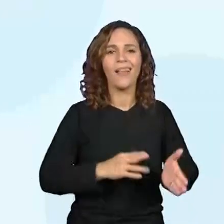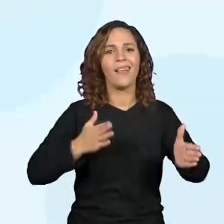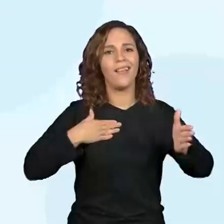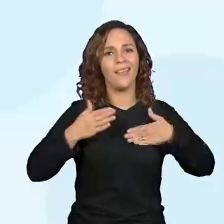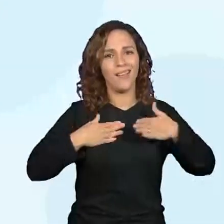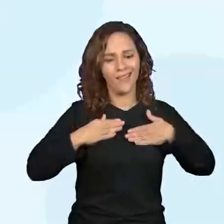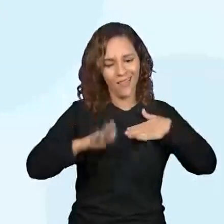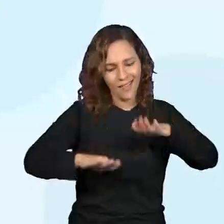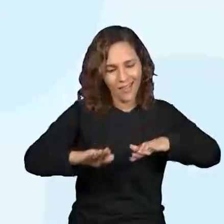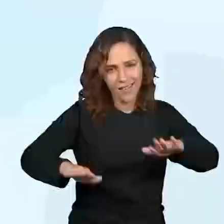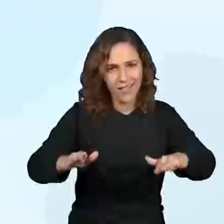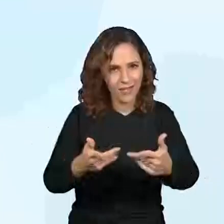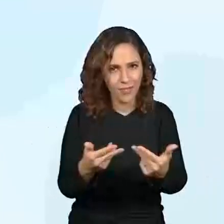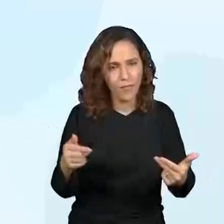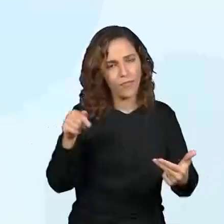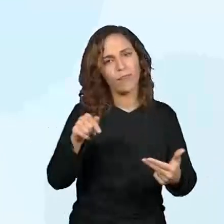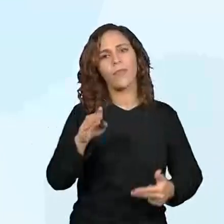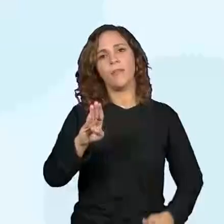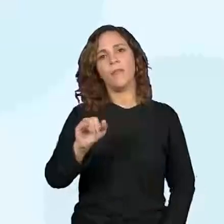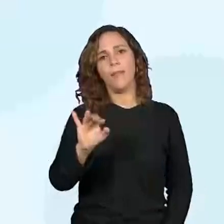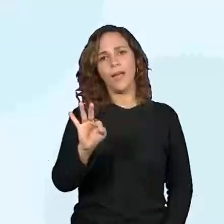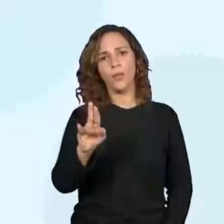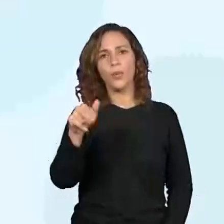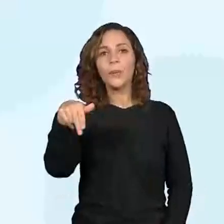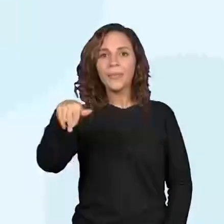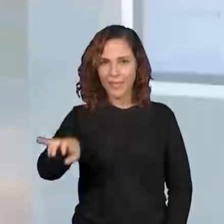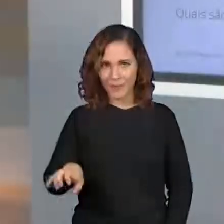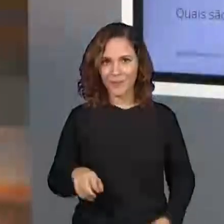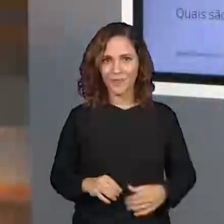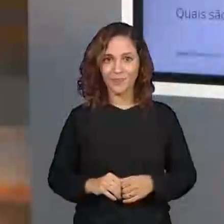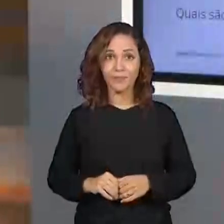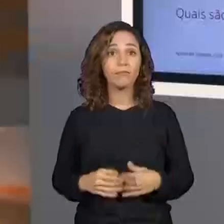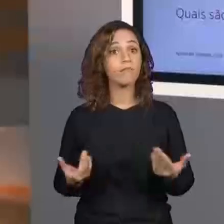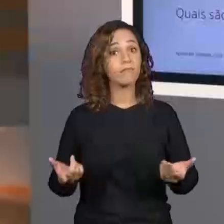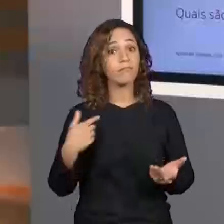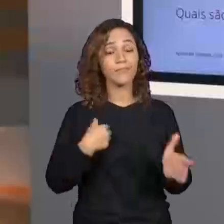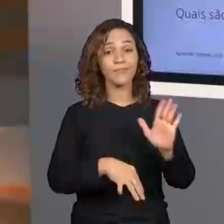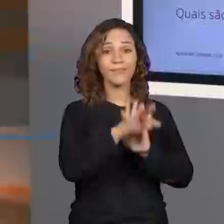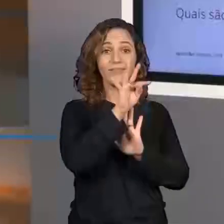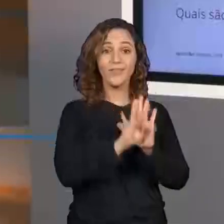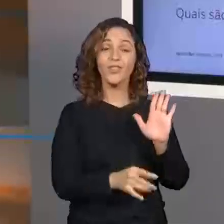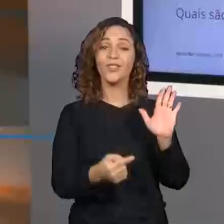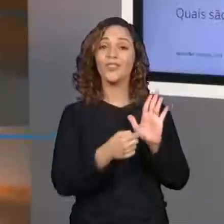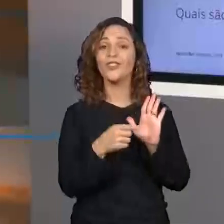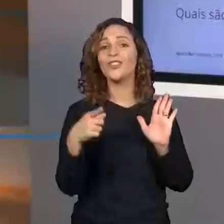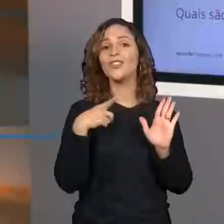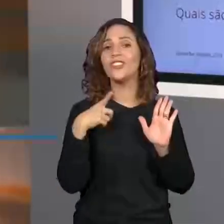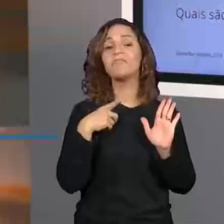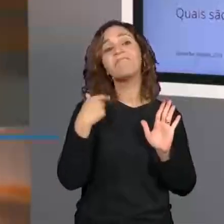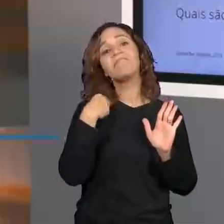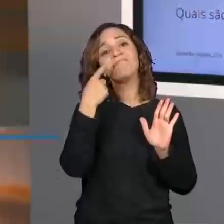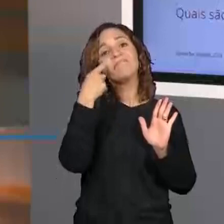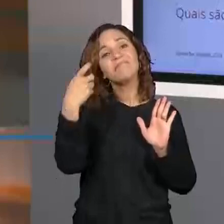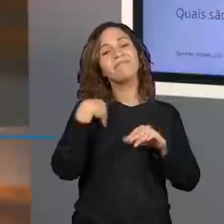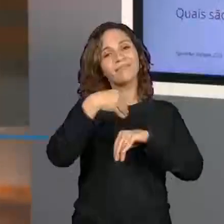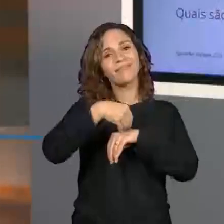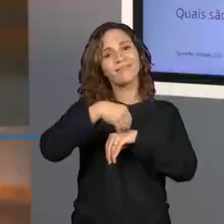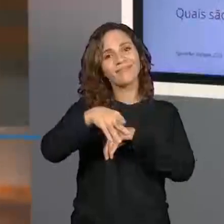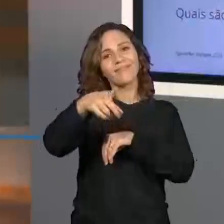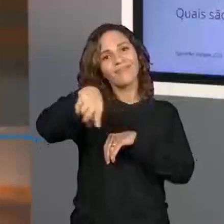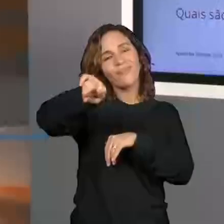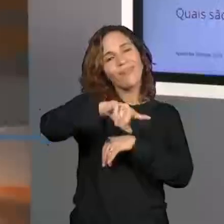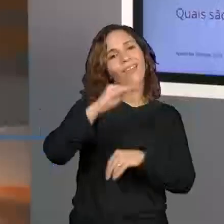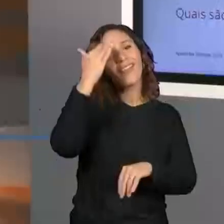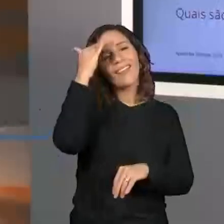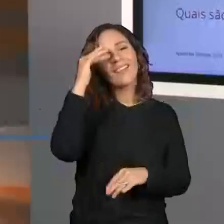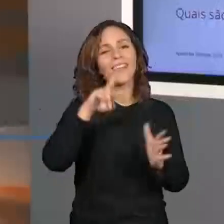Muito bem. Essas são as palavras que o professor encontrou no texto e achou que era interessante trazer para vocês, para a